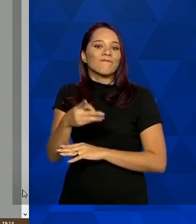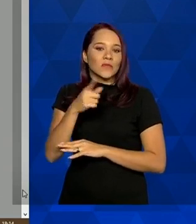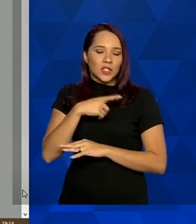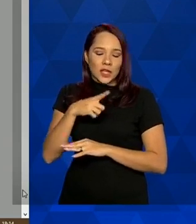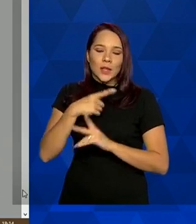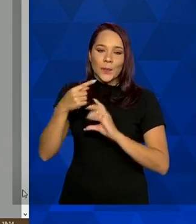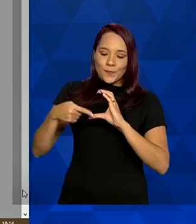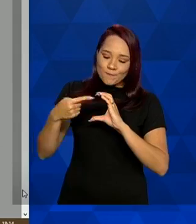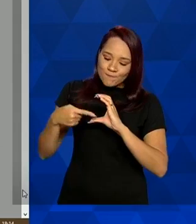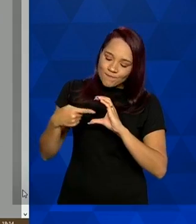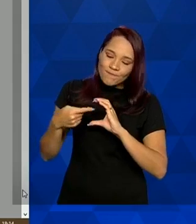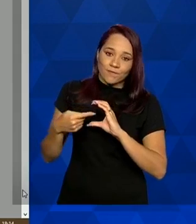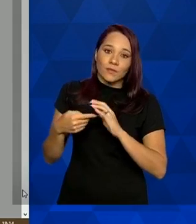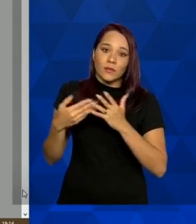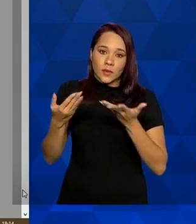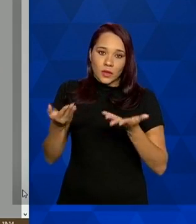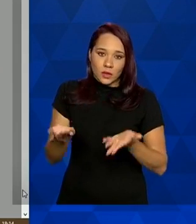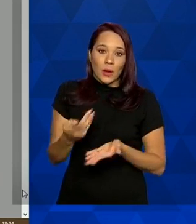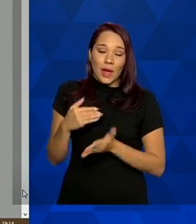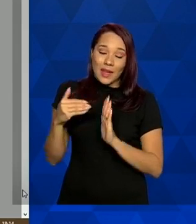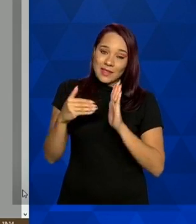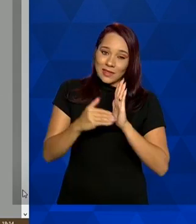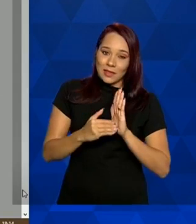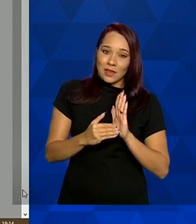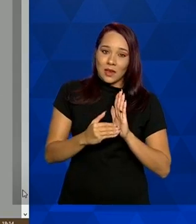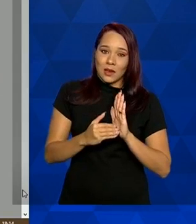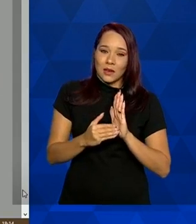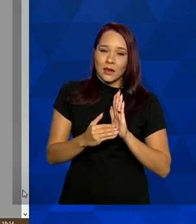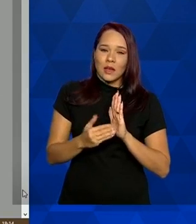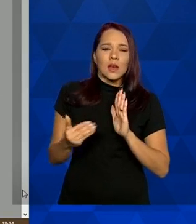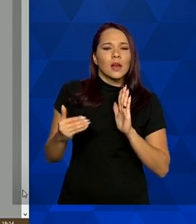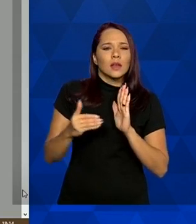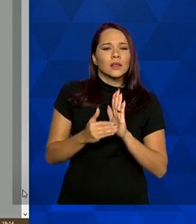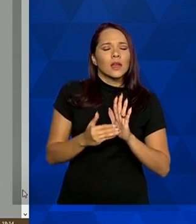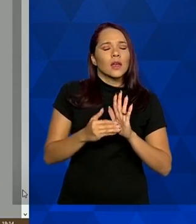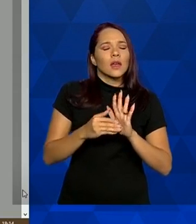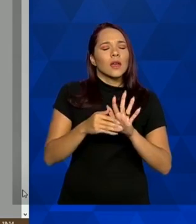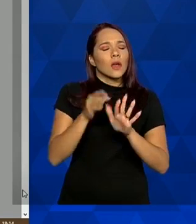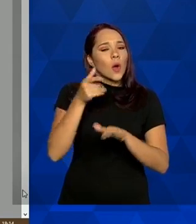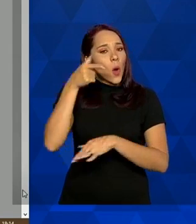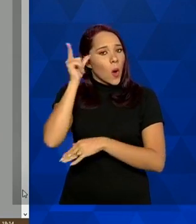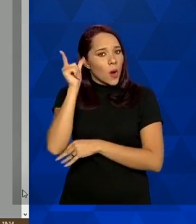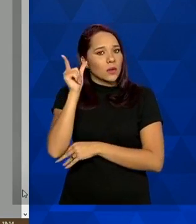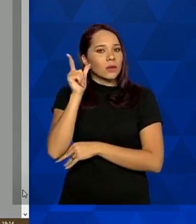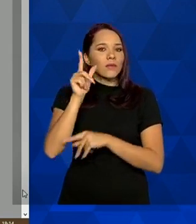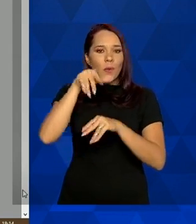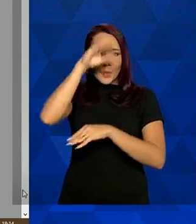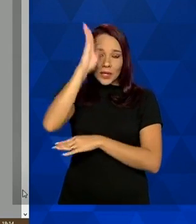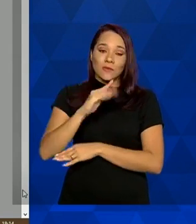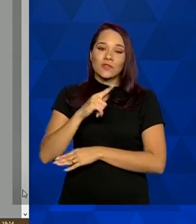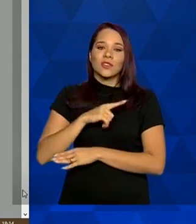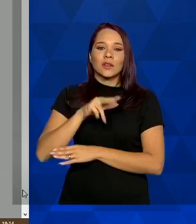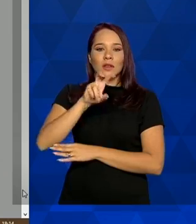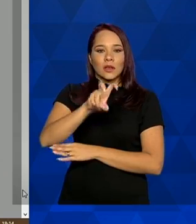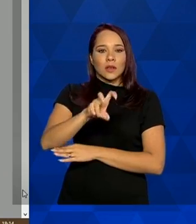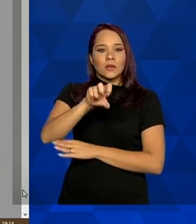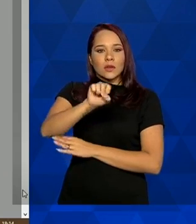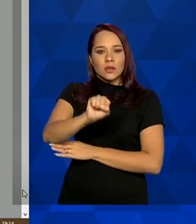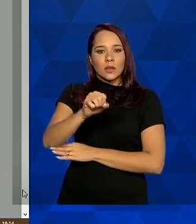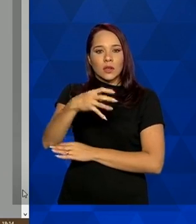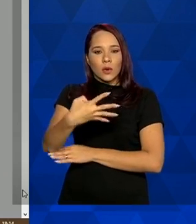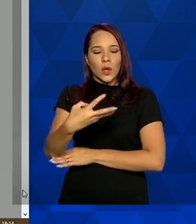processados. Então, até o dia de ontem, Brasil, como eu falei, tinha 584